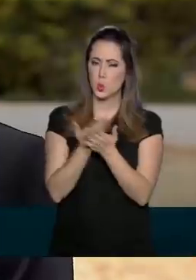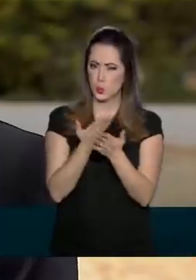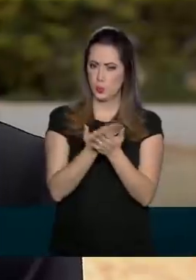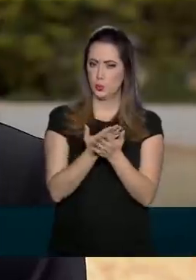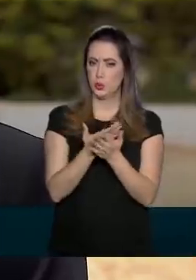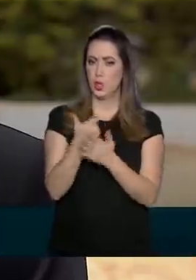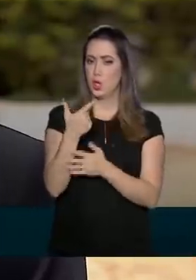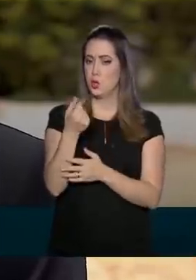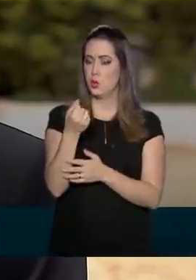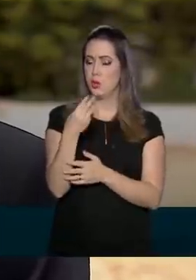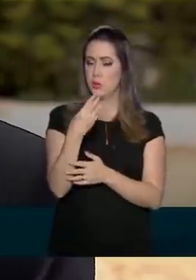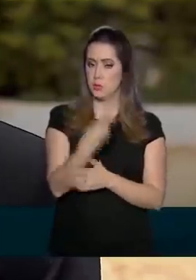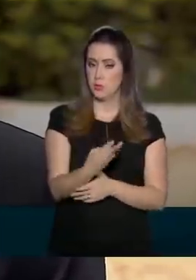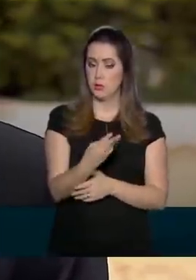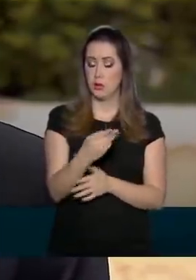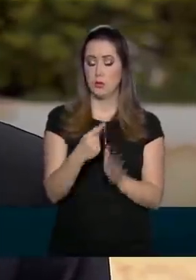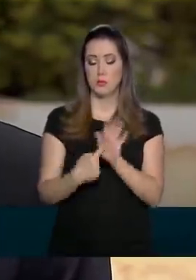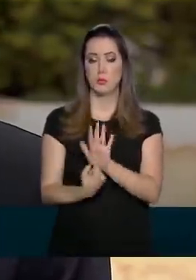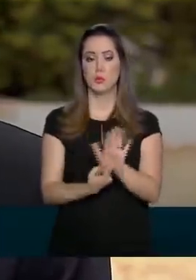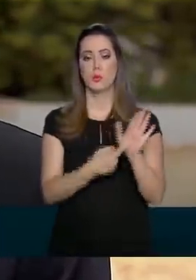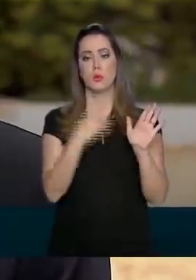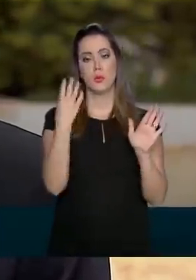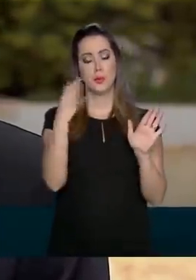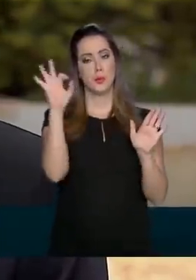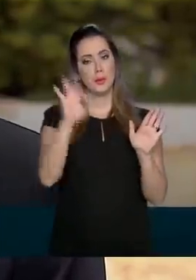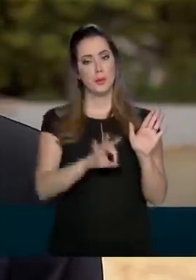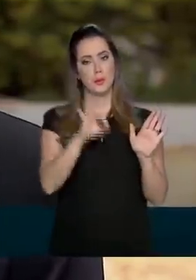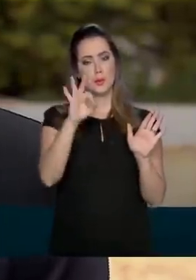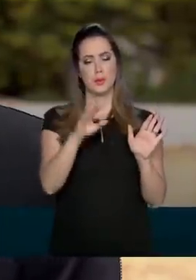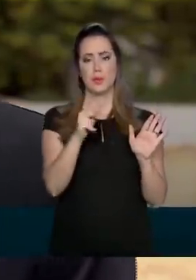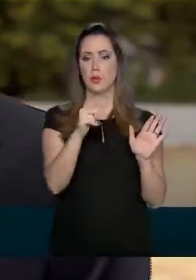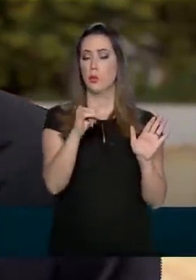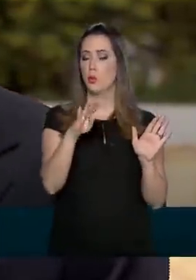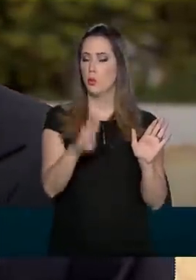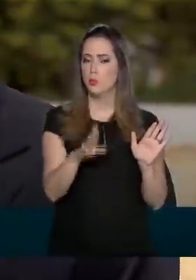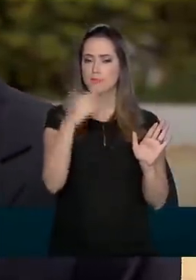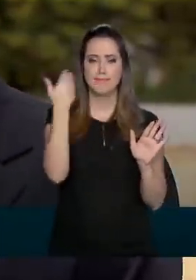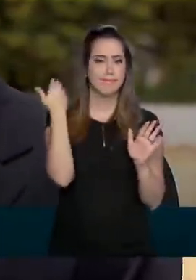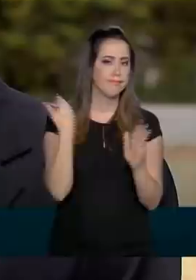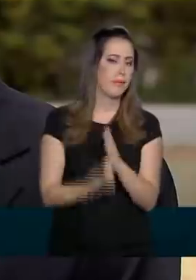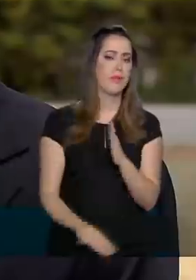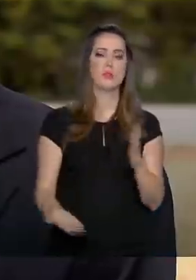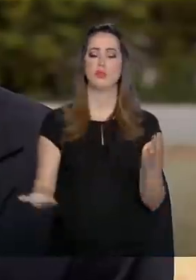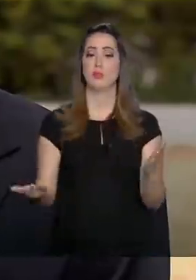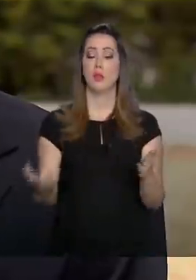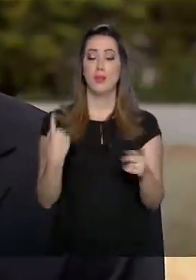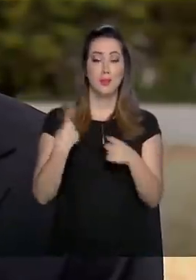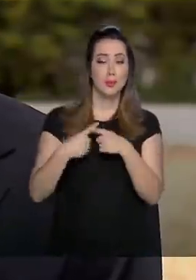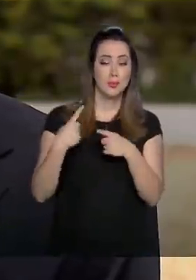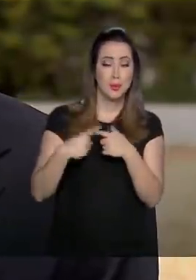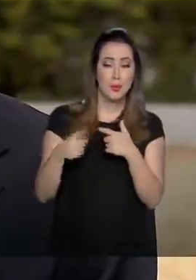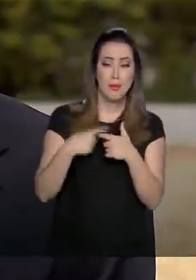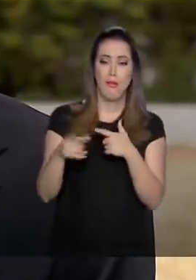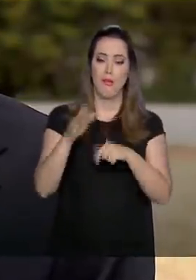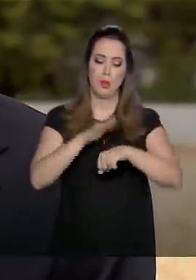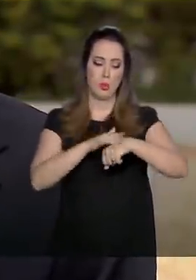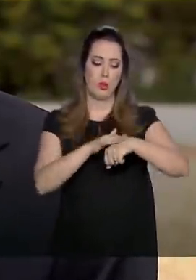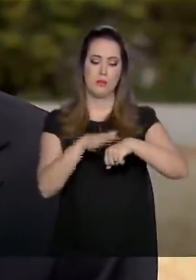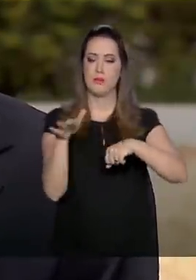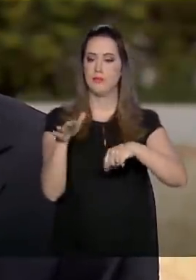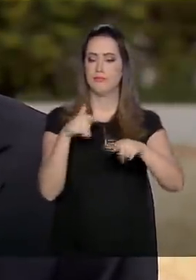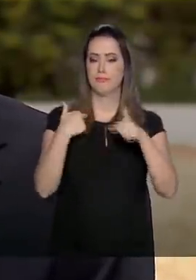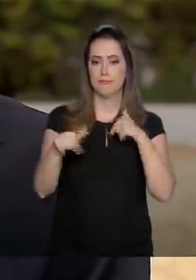cerca de 4% do PIB mundial ele é perdido com acidentes e doenças do trabalho.